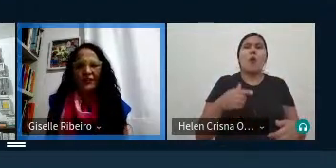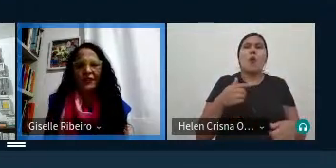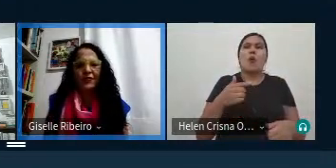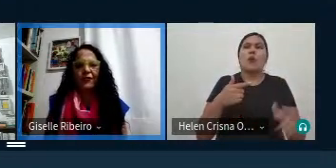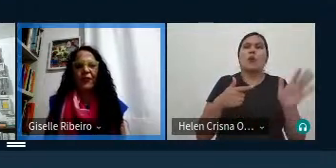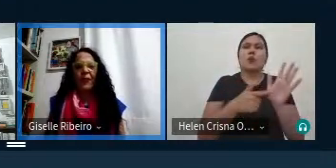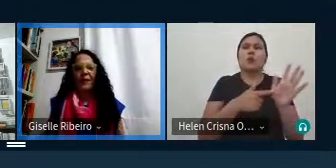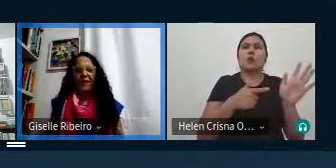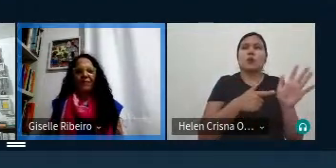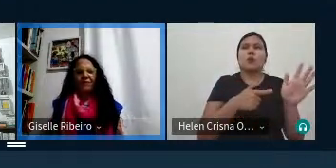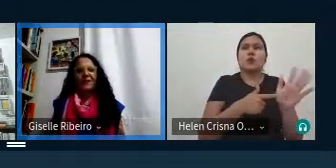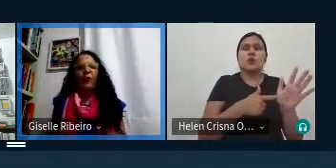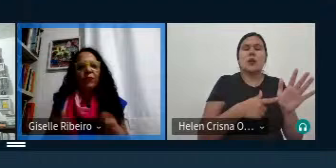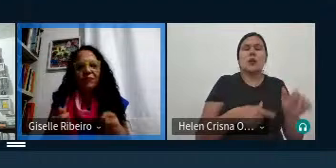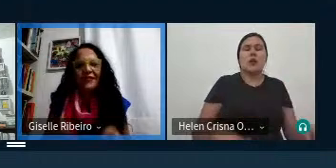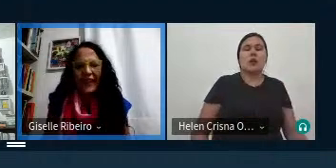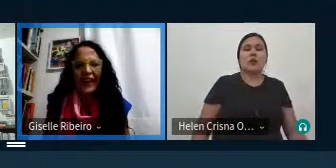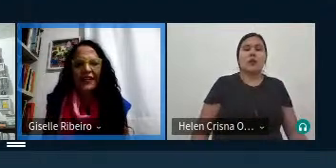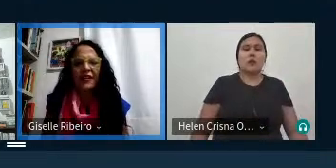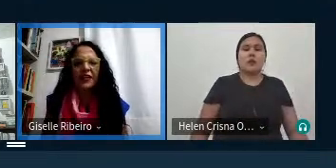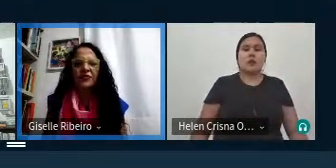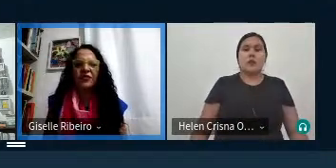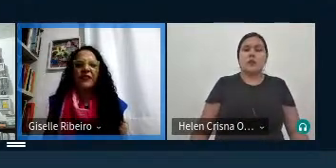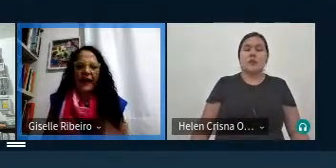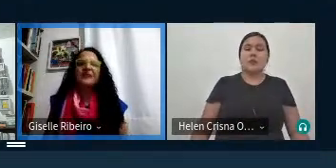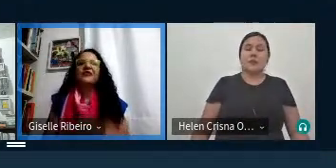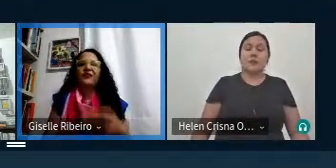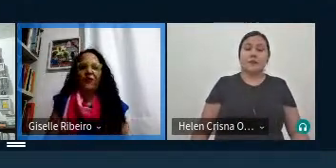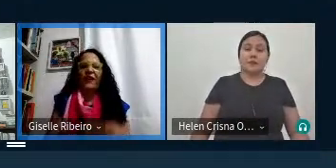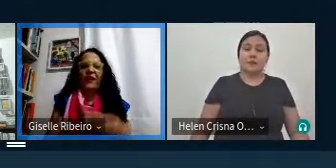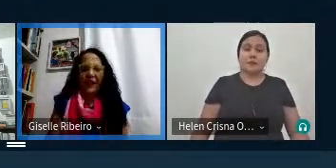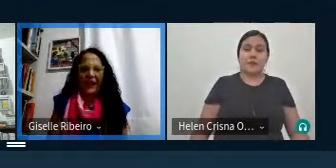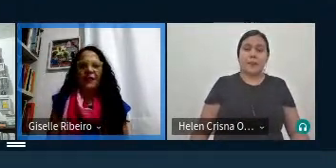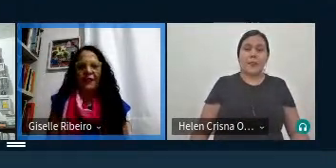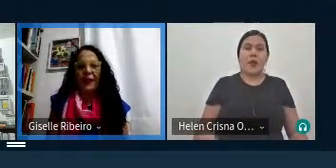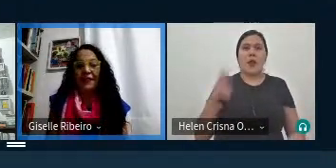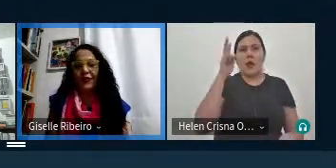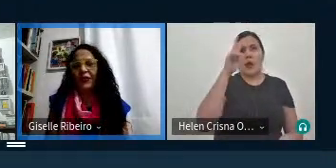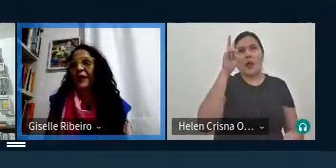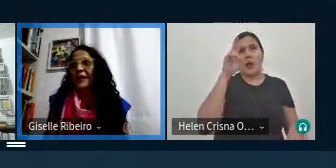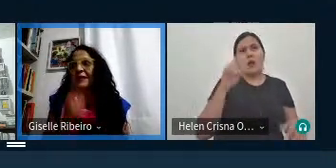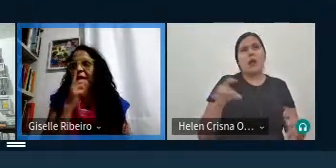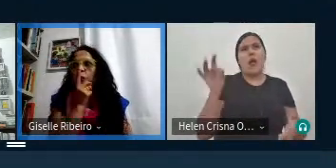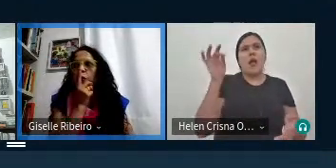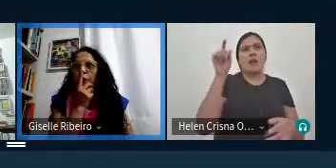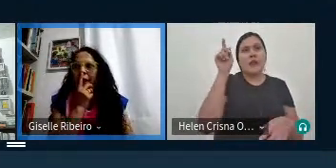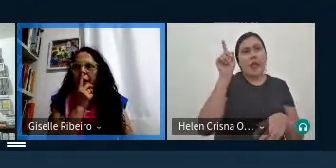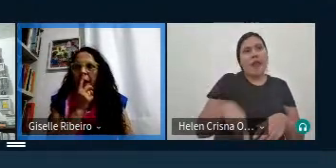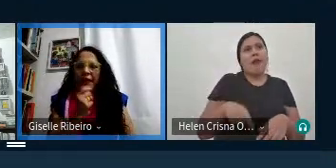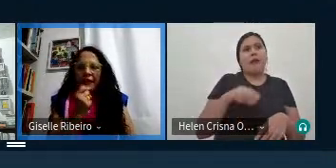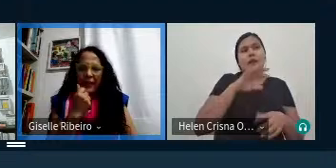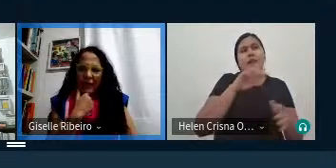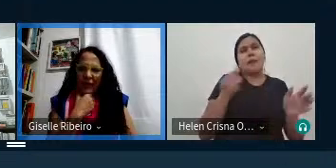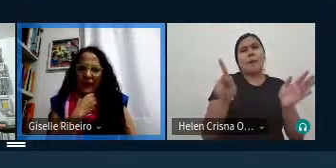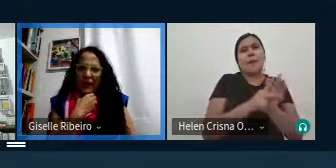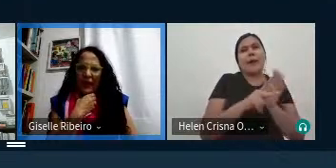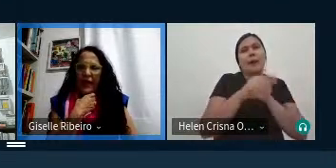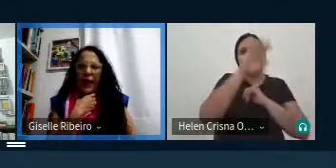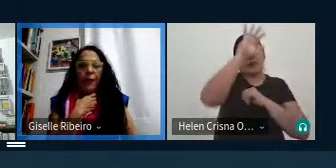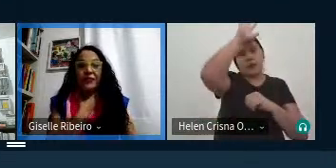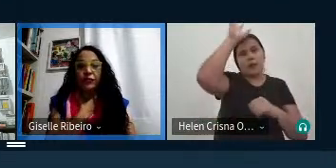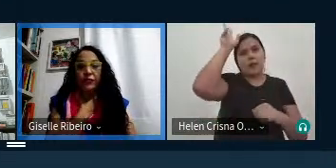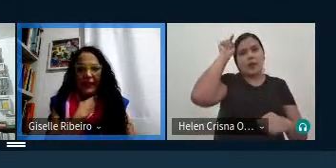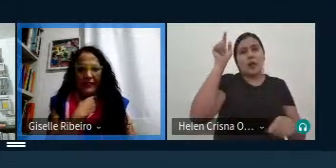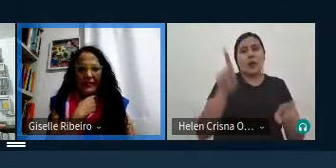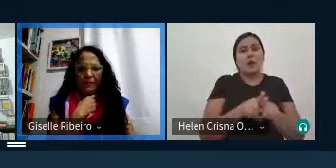não estou dizendo de forma tão certa de que essa história é da Amazônia tem uma lenda aqui